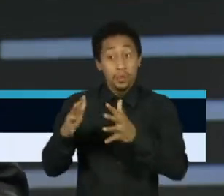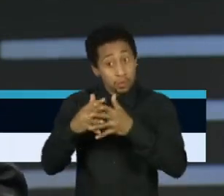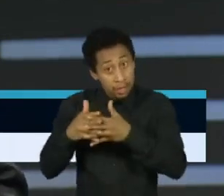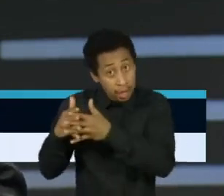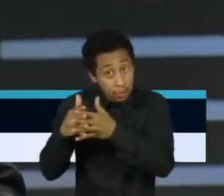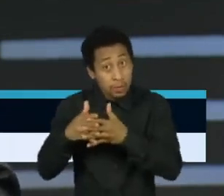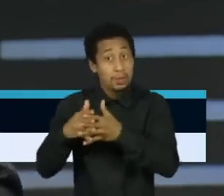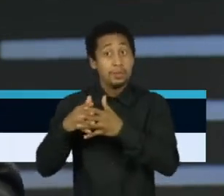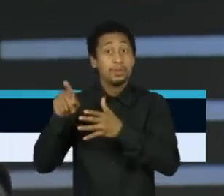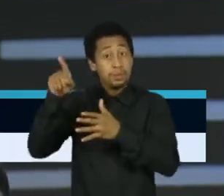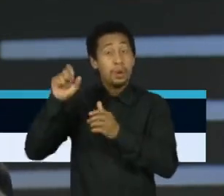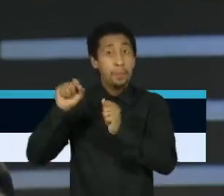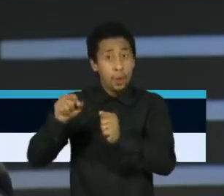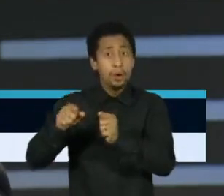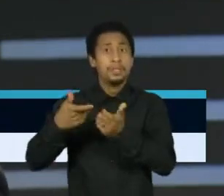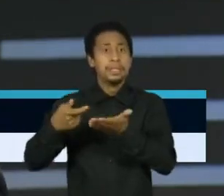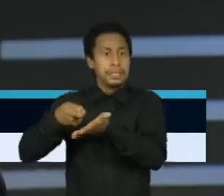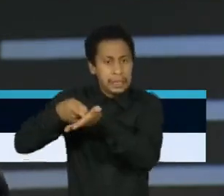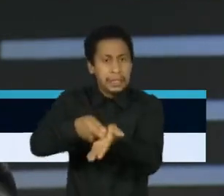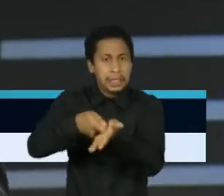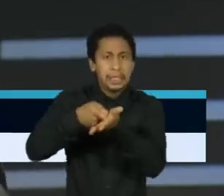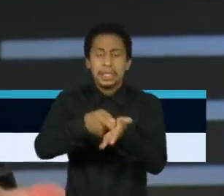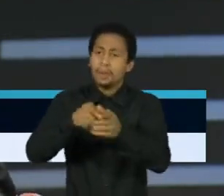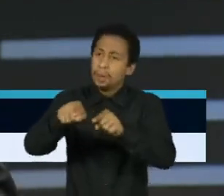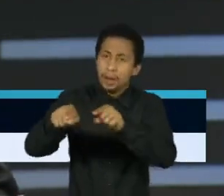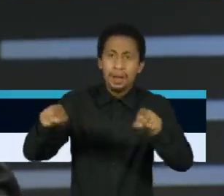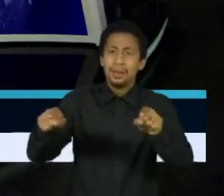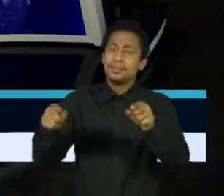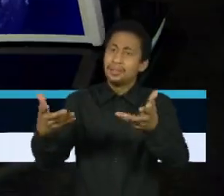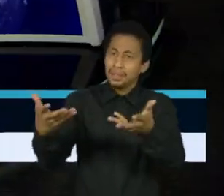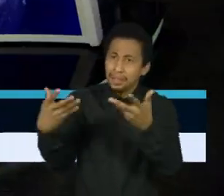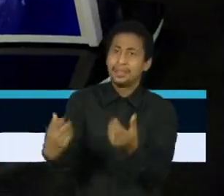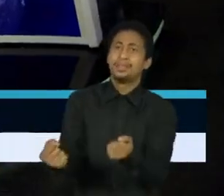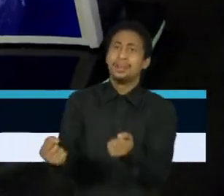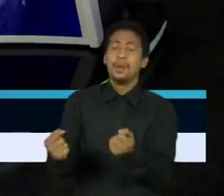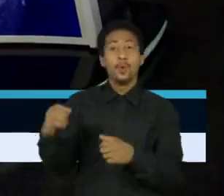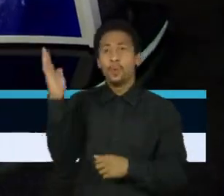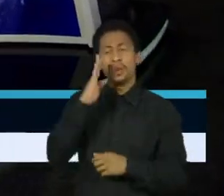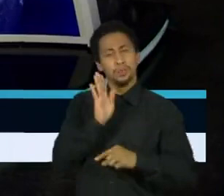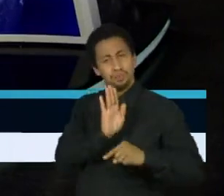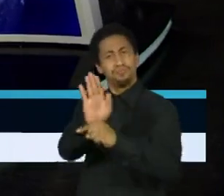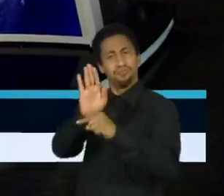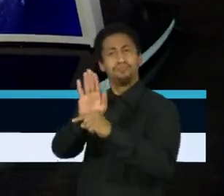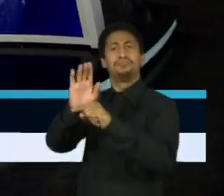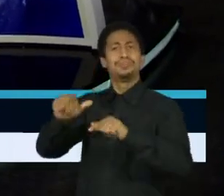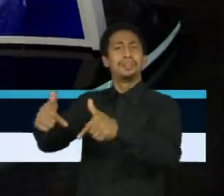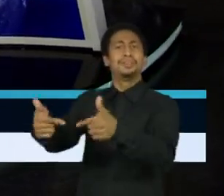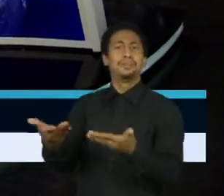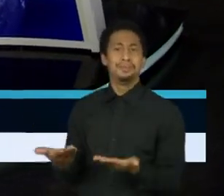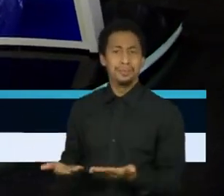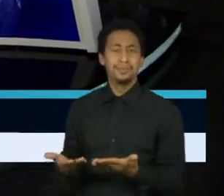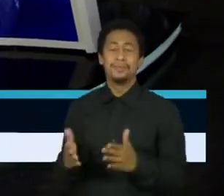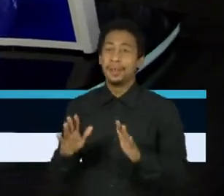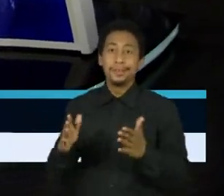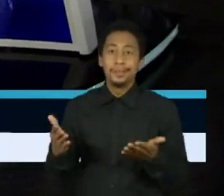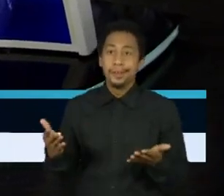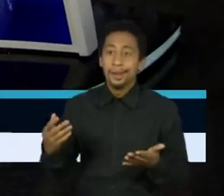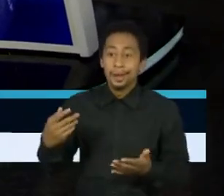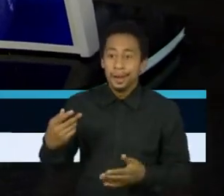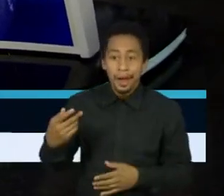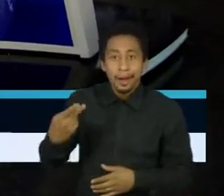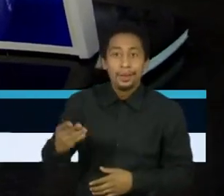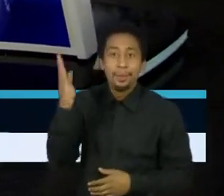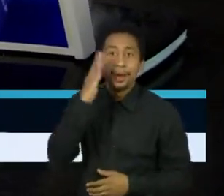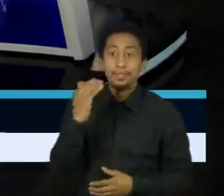engajar nesse tipo de ação. E não cabe ao Brasil negar que o problema ambiental é relevante. É um tiro no pé. Nós somos o país que tem mais